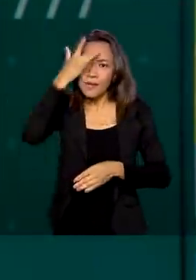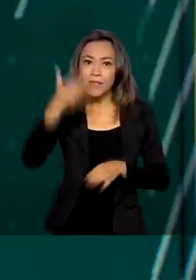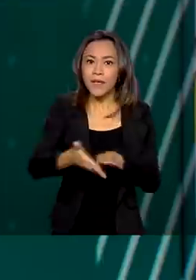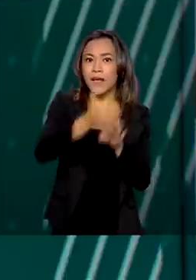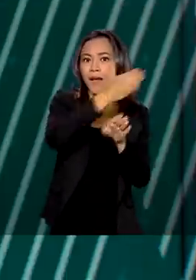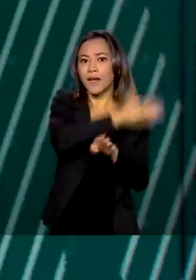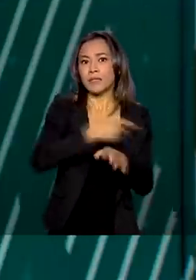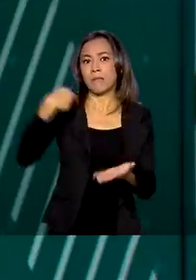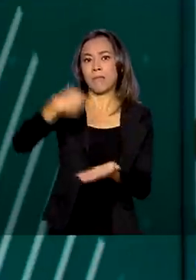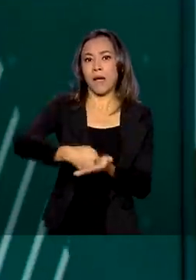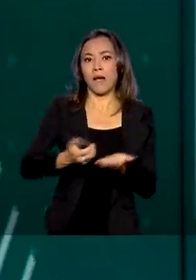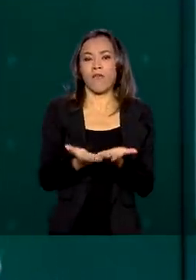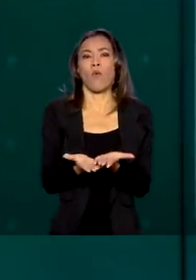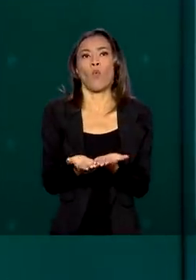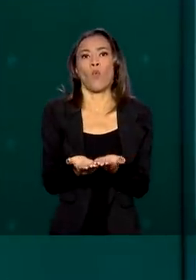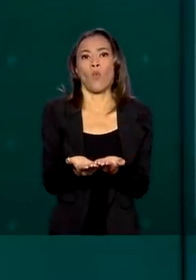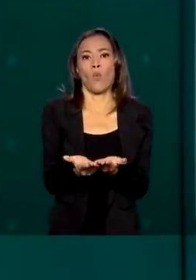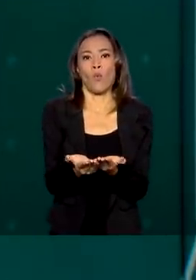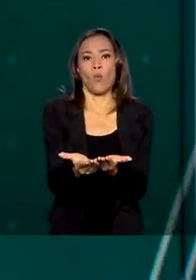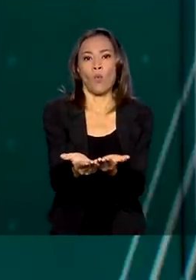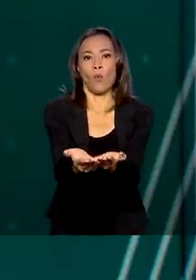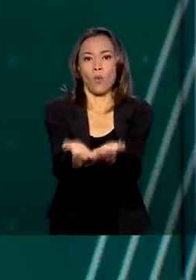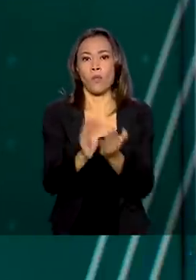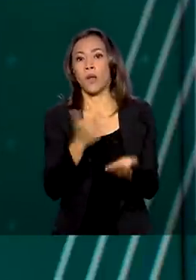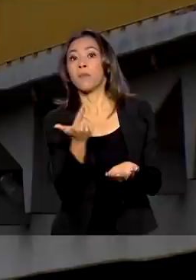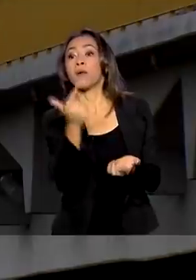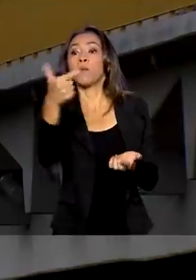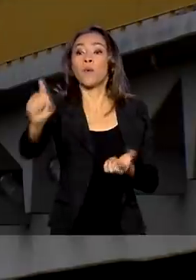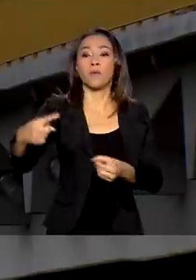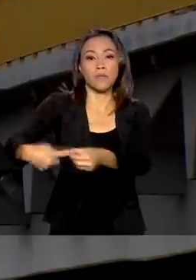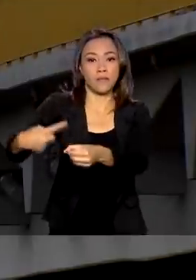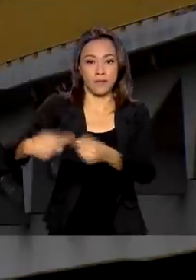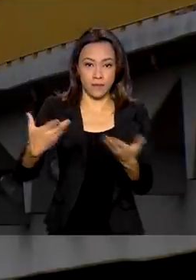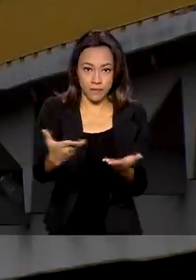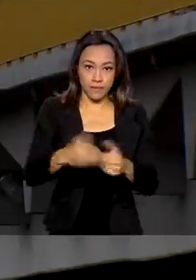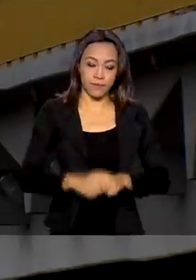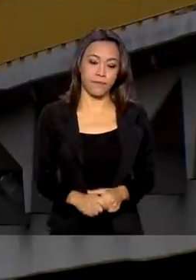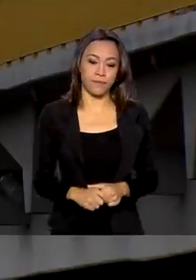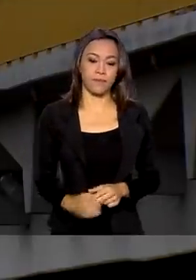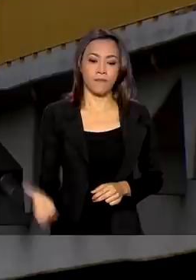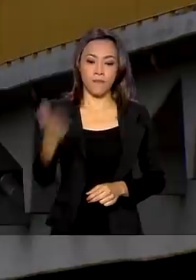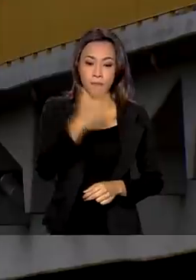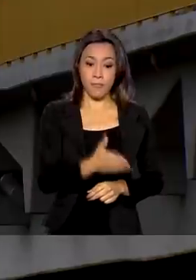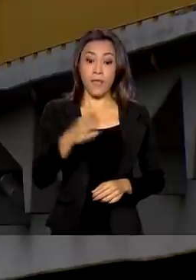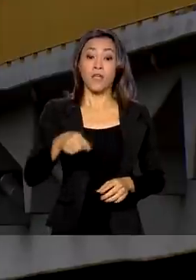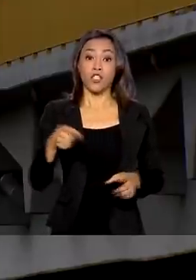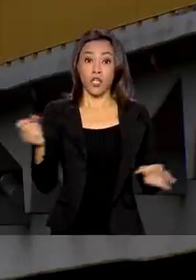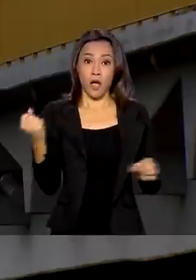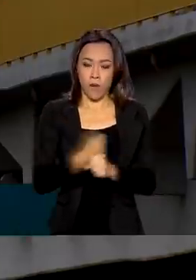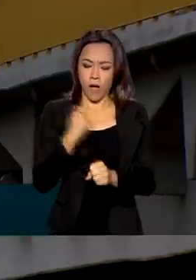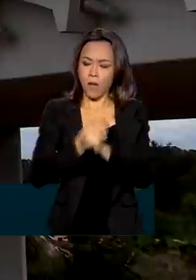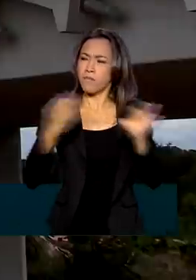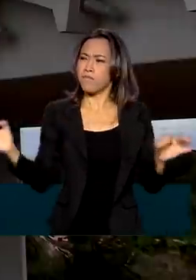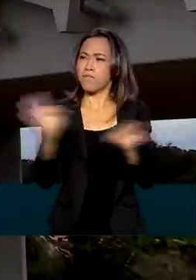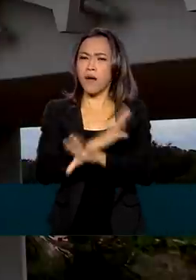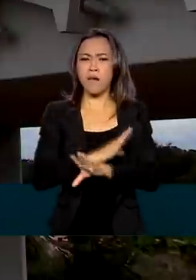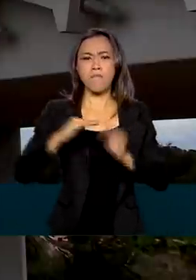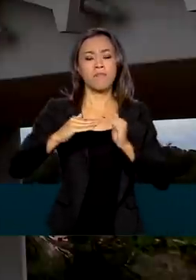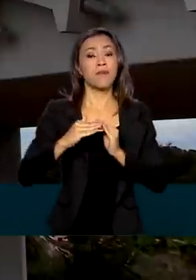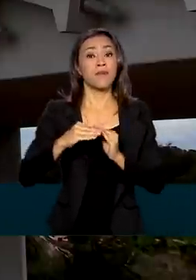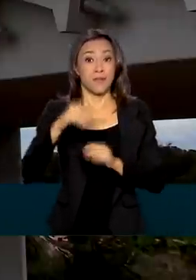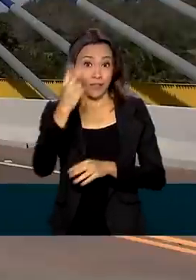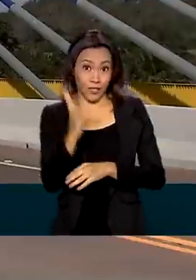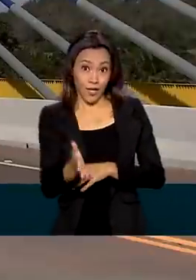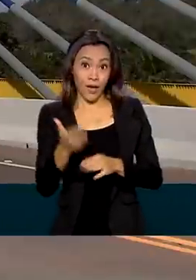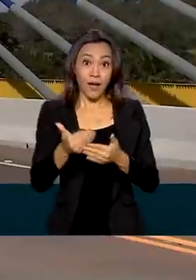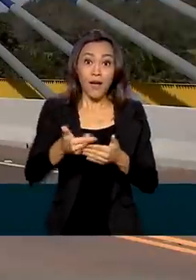pagar uma balsa para se deslocar de uma cidade para outra. Iniciada e concluída em menos de dois anos, a ponte